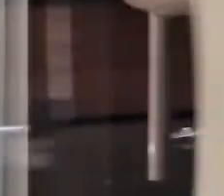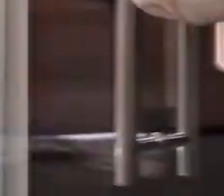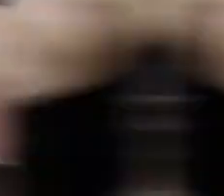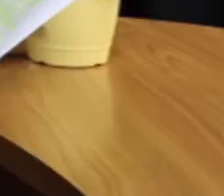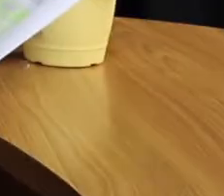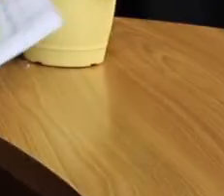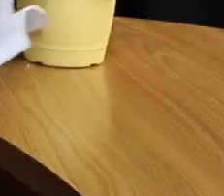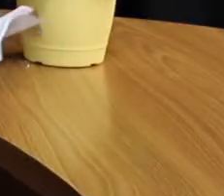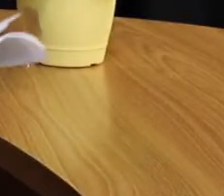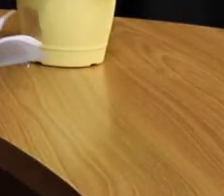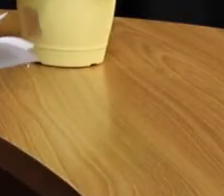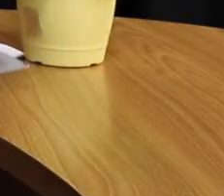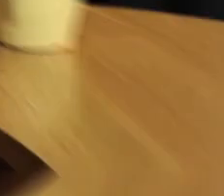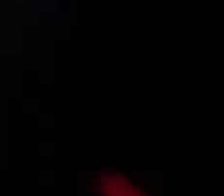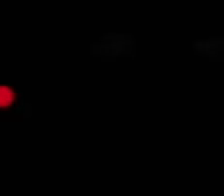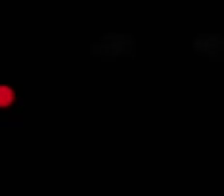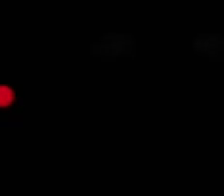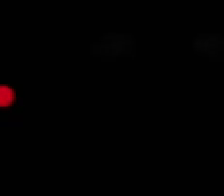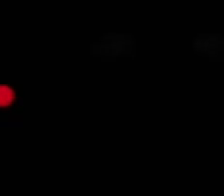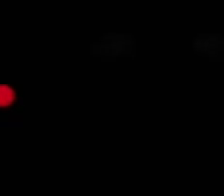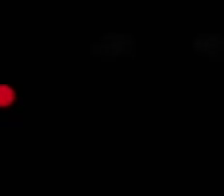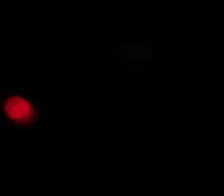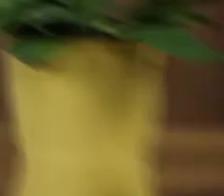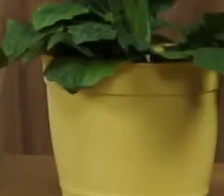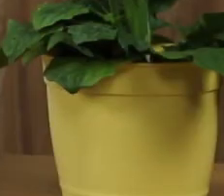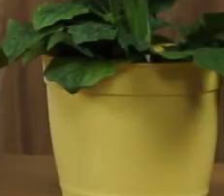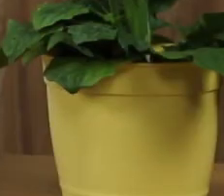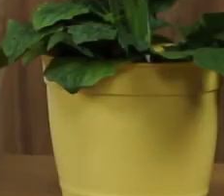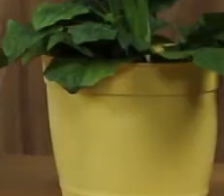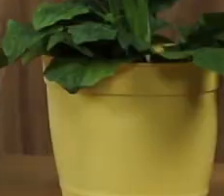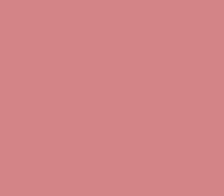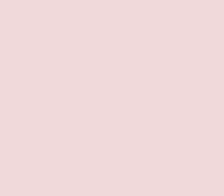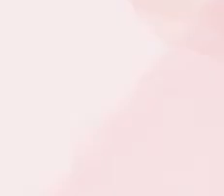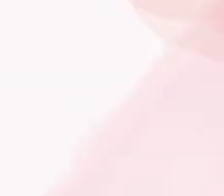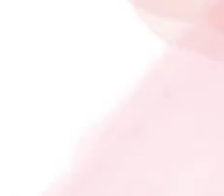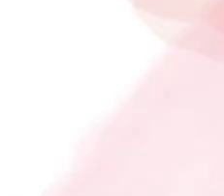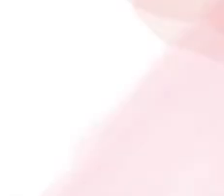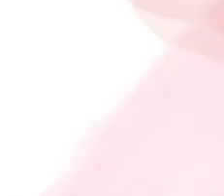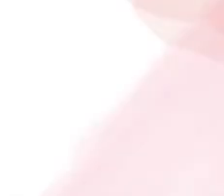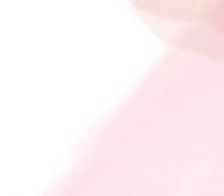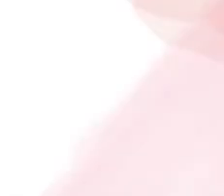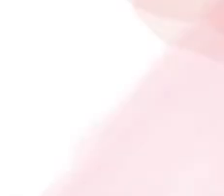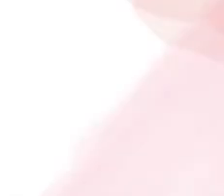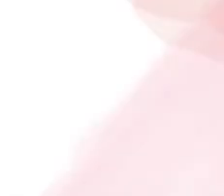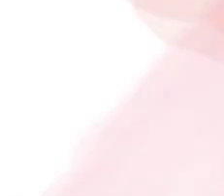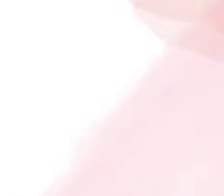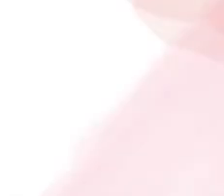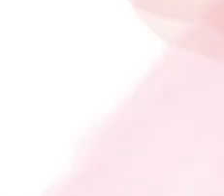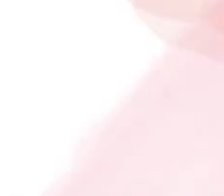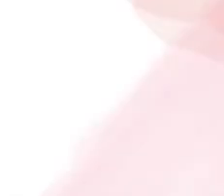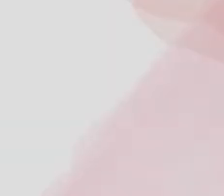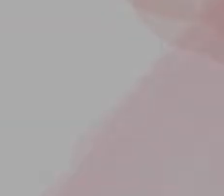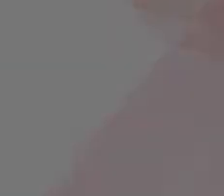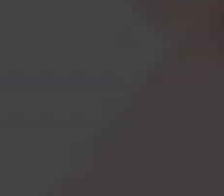Música Legenda Fábio Laboratório Fantasma